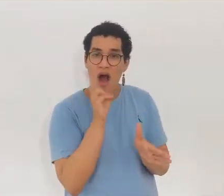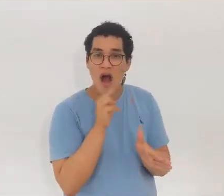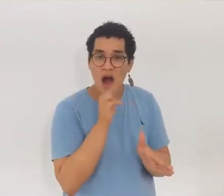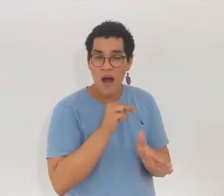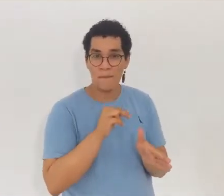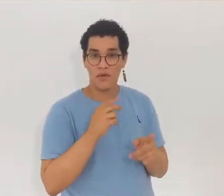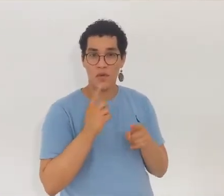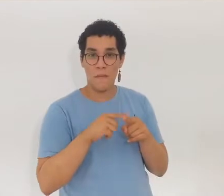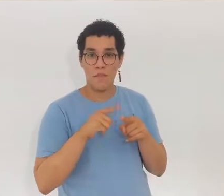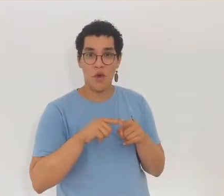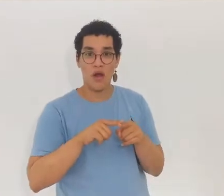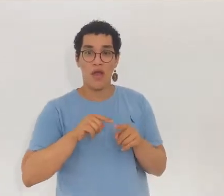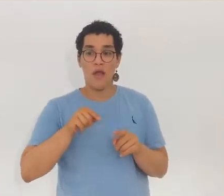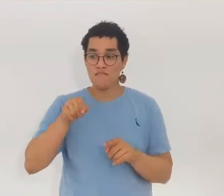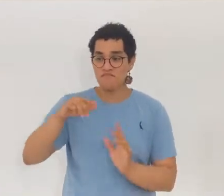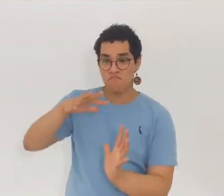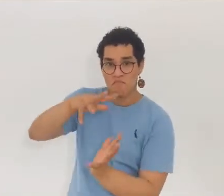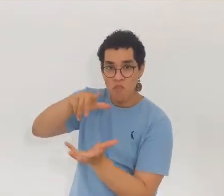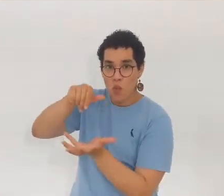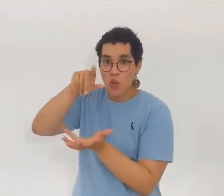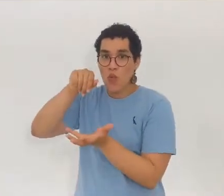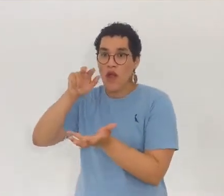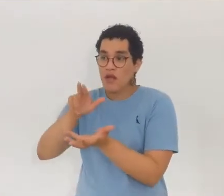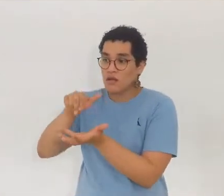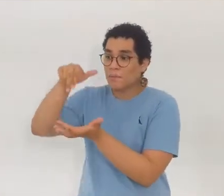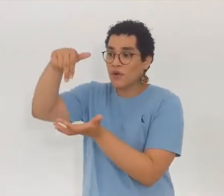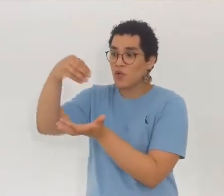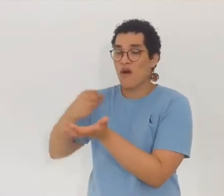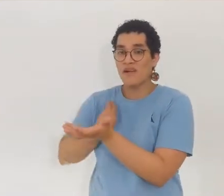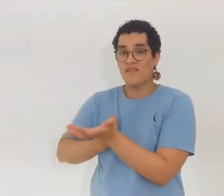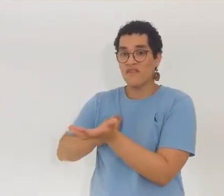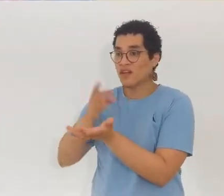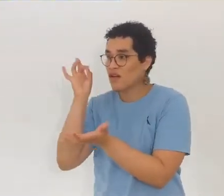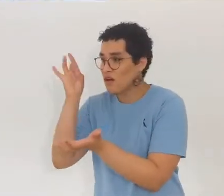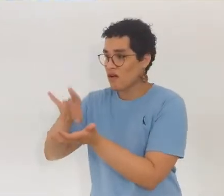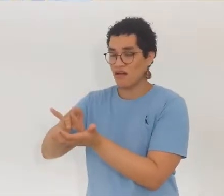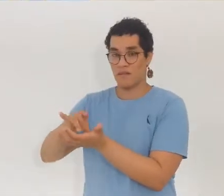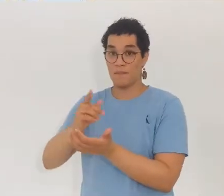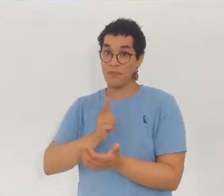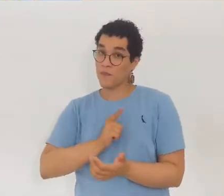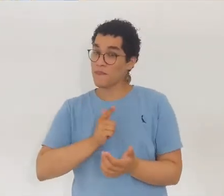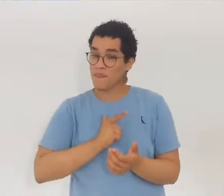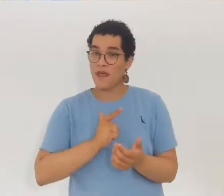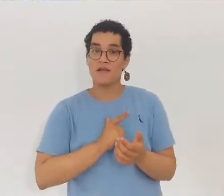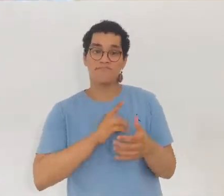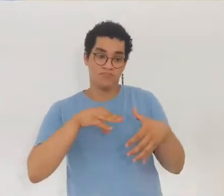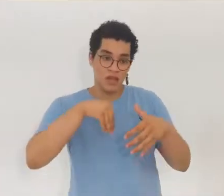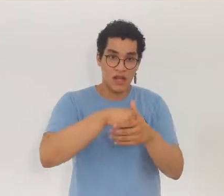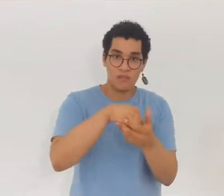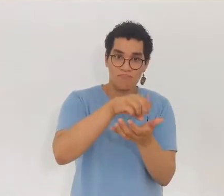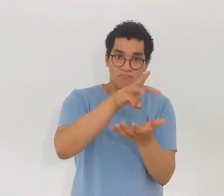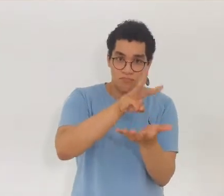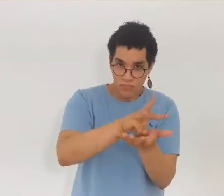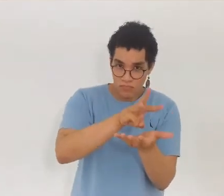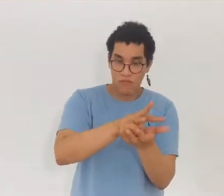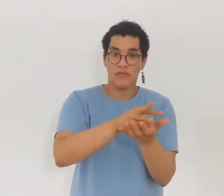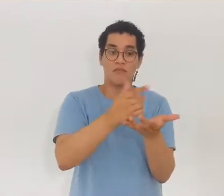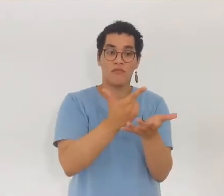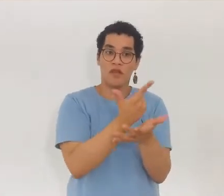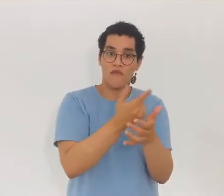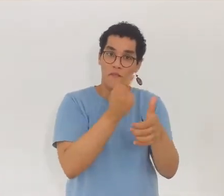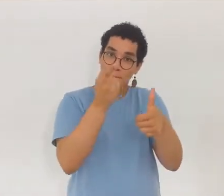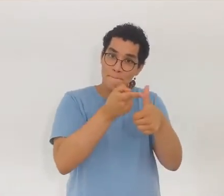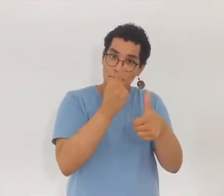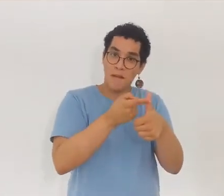temporária e que a vida verdadeira é a vida espiritual. No livro dos Espíritos, que é uma das obras básicas da doutrina